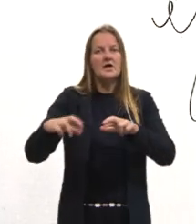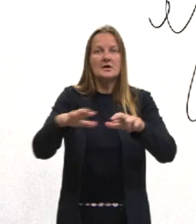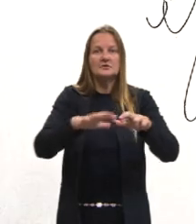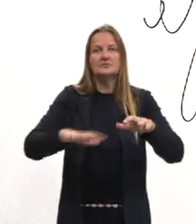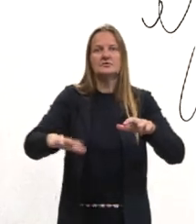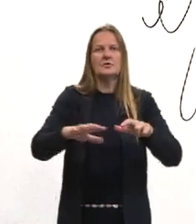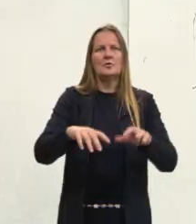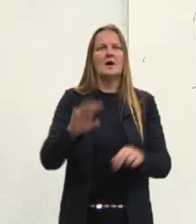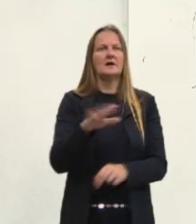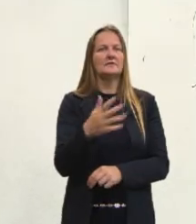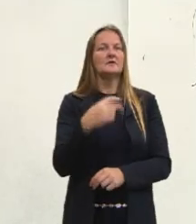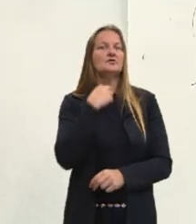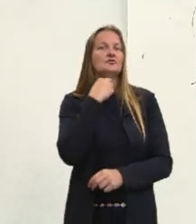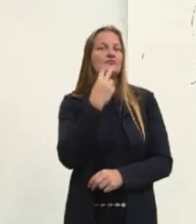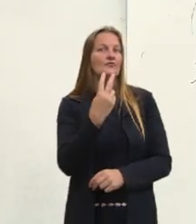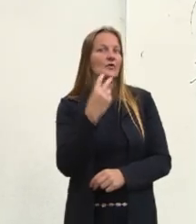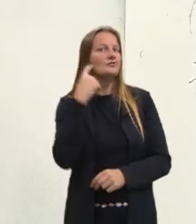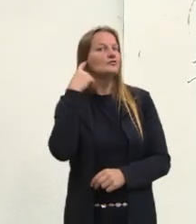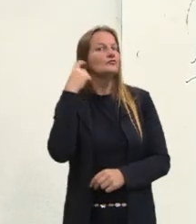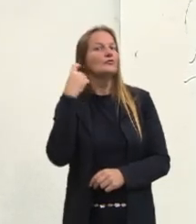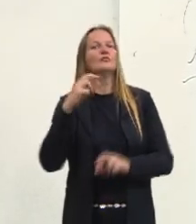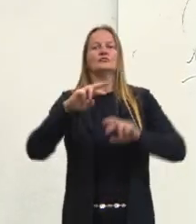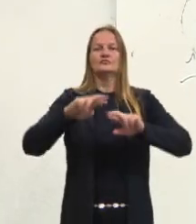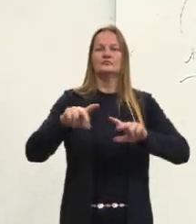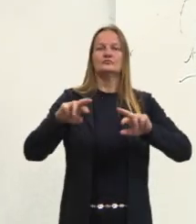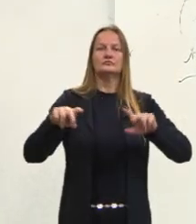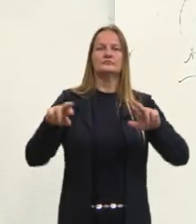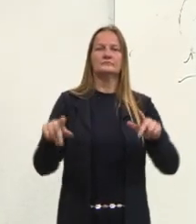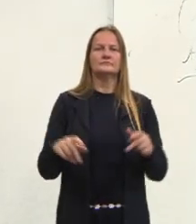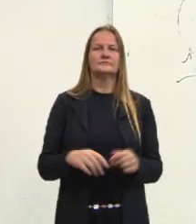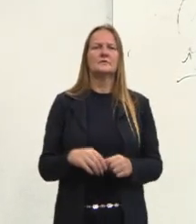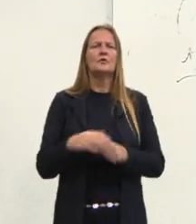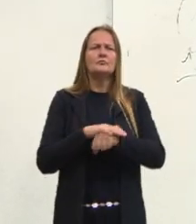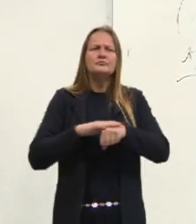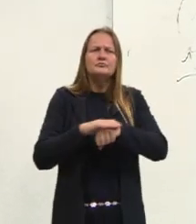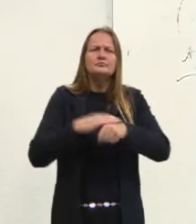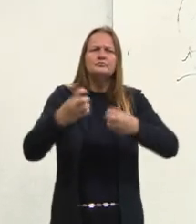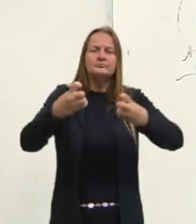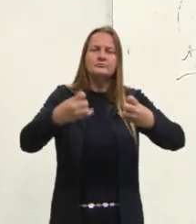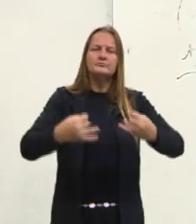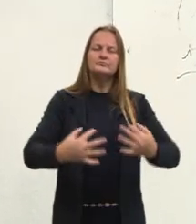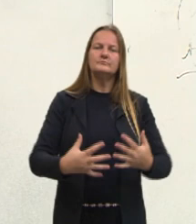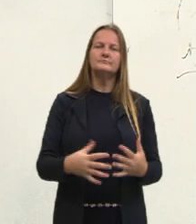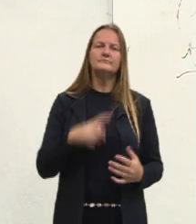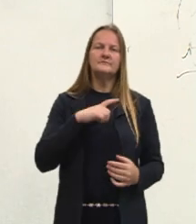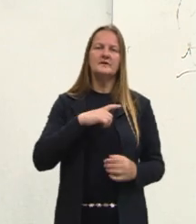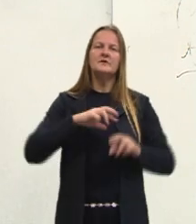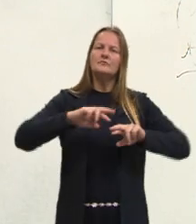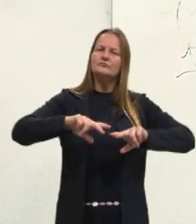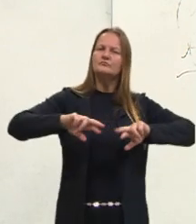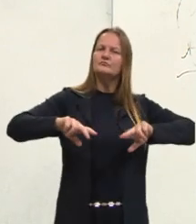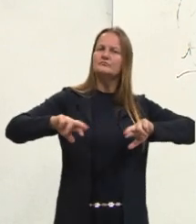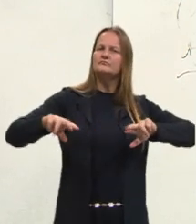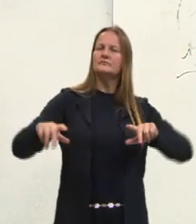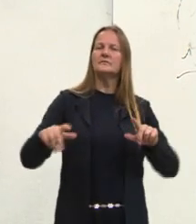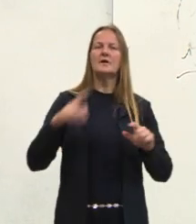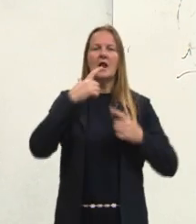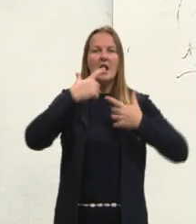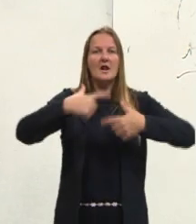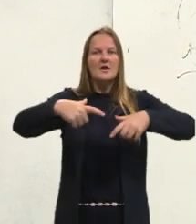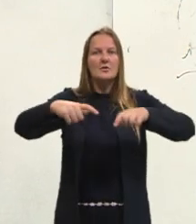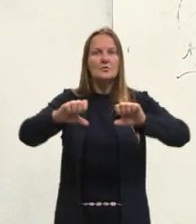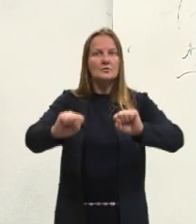pode possuir um som diferente. Lembra que eu comentei com vocês na nossa primeira aula que há uma grande variedade linguística